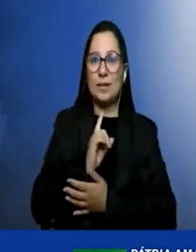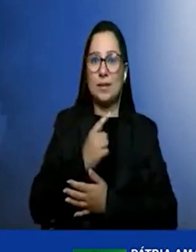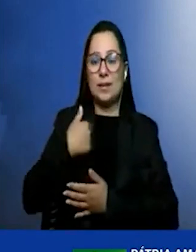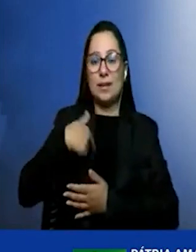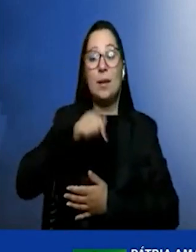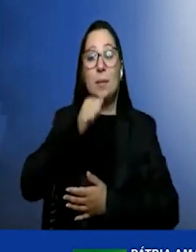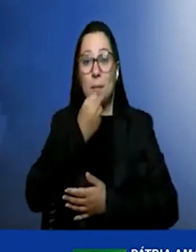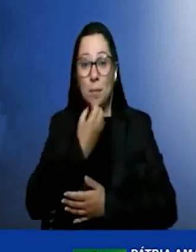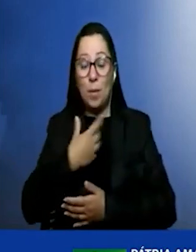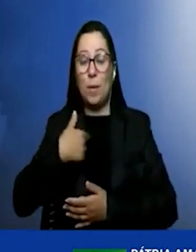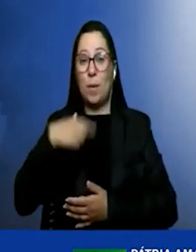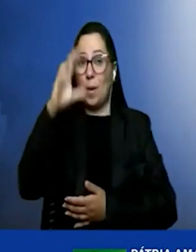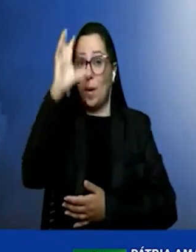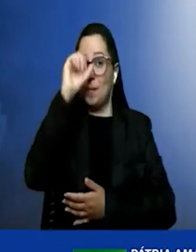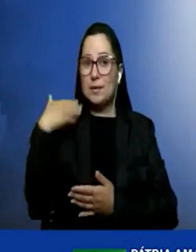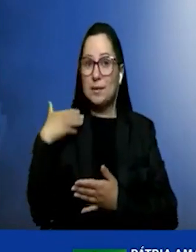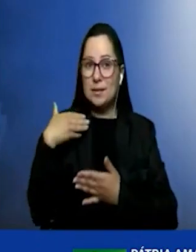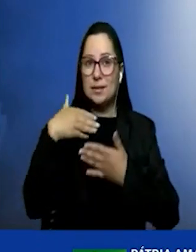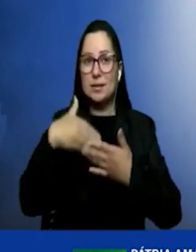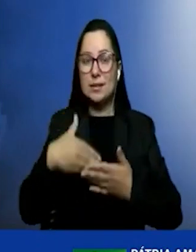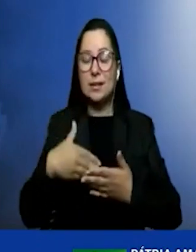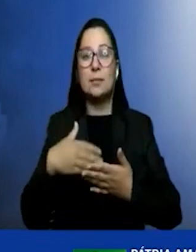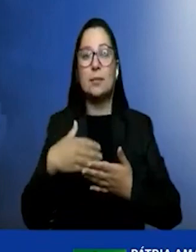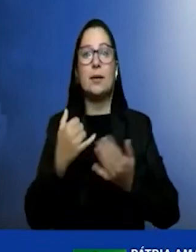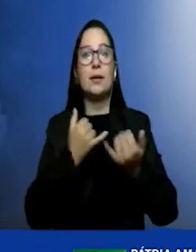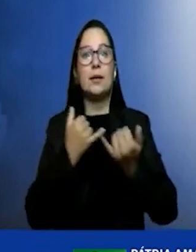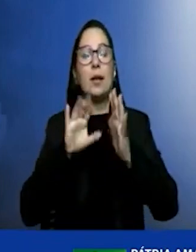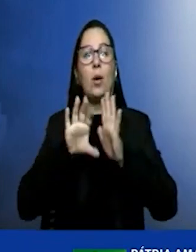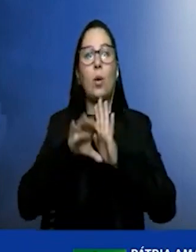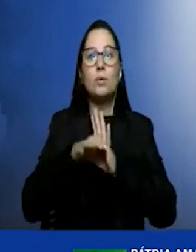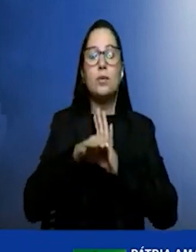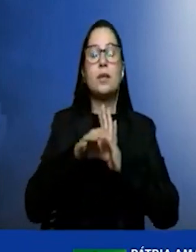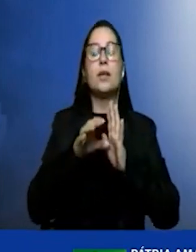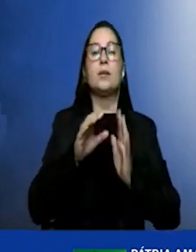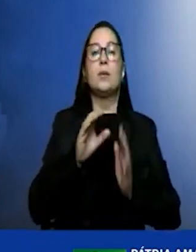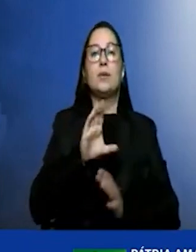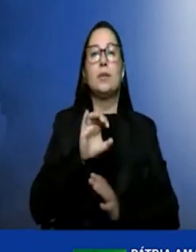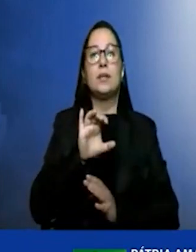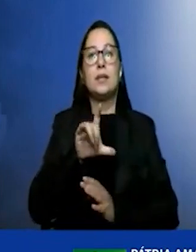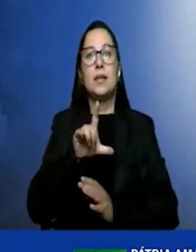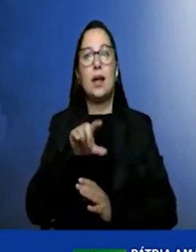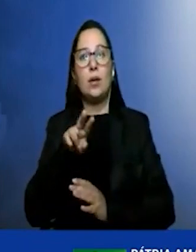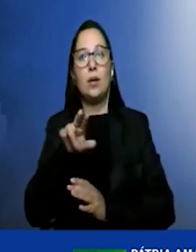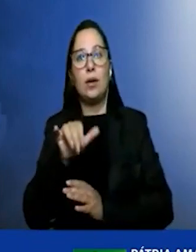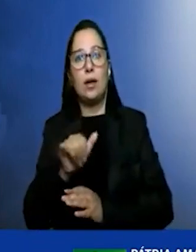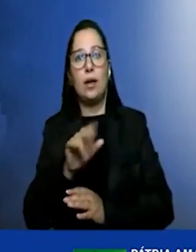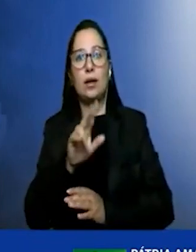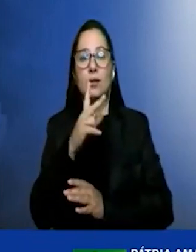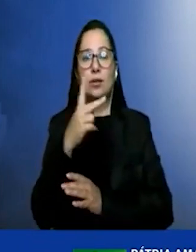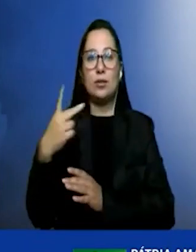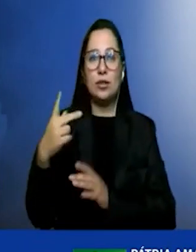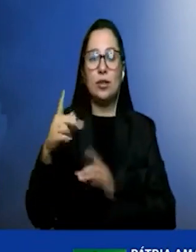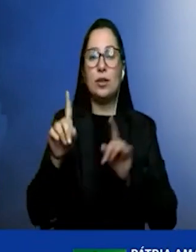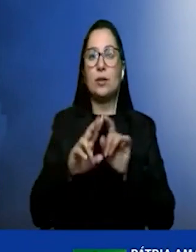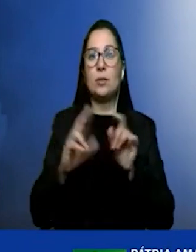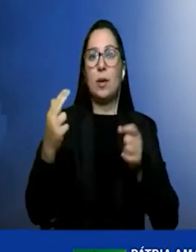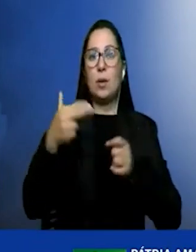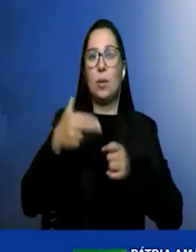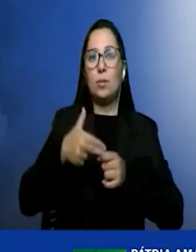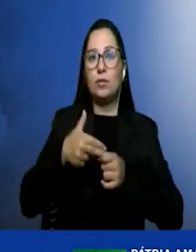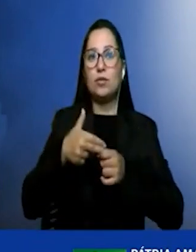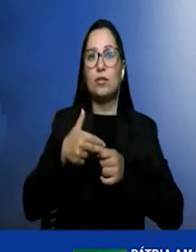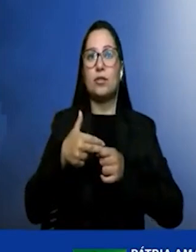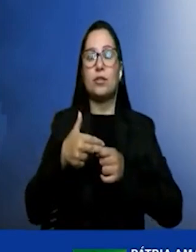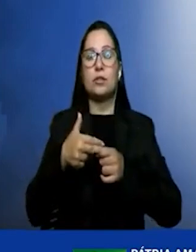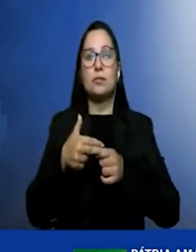dentro do conceito de células de hidrogênio, do conceito de células de hidrogênio movidas a combustíveis, como é o cardioetanol, células de hidrogênio, ela protege a